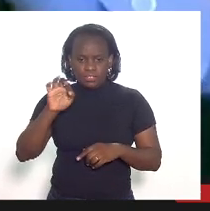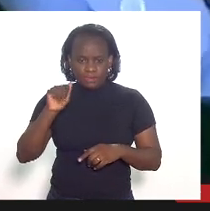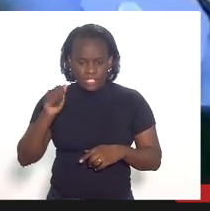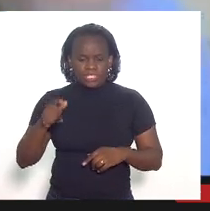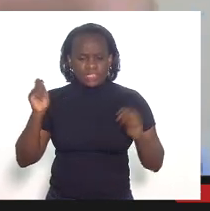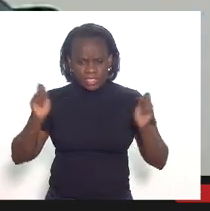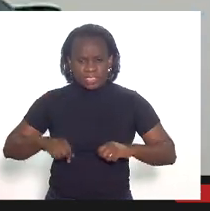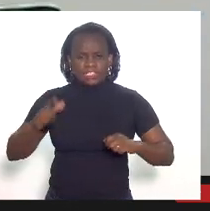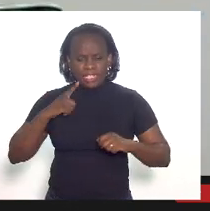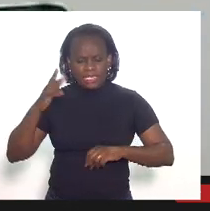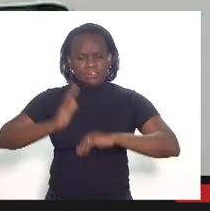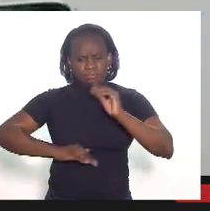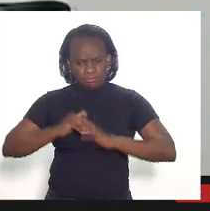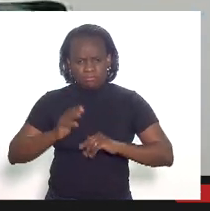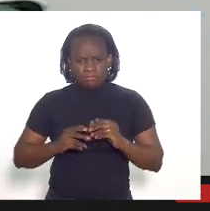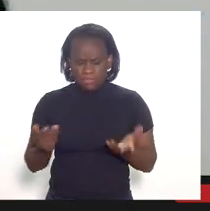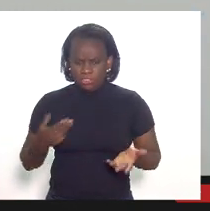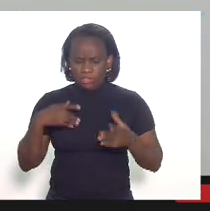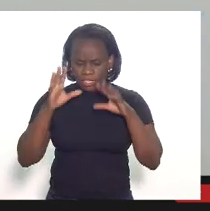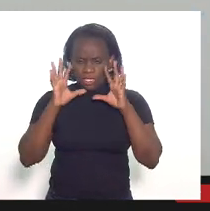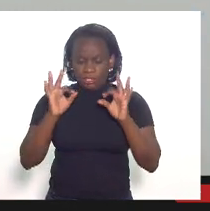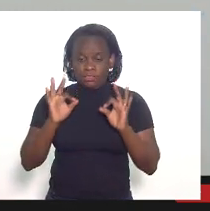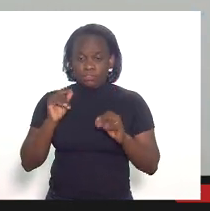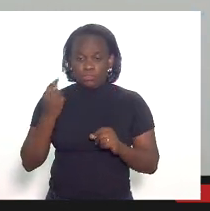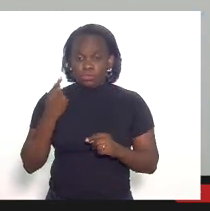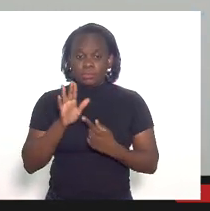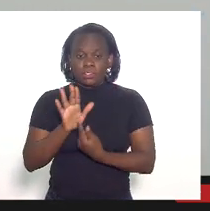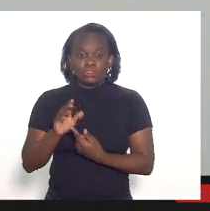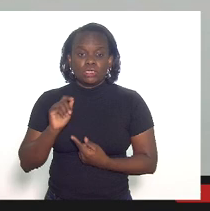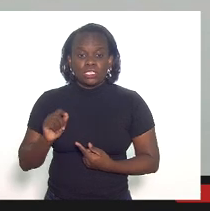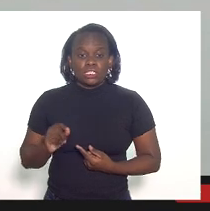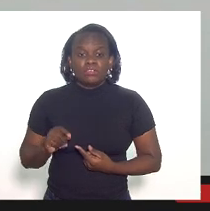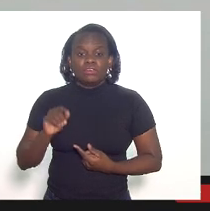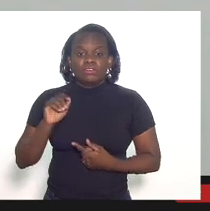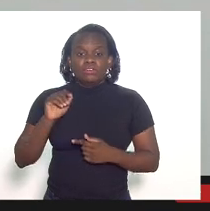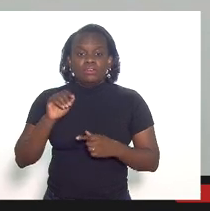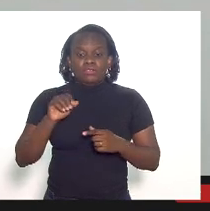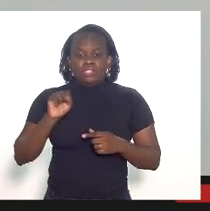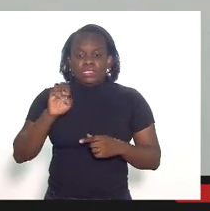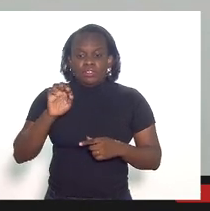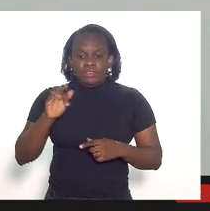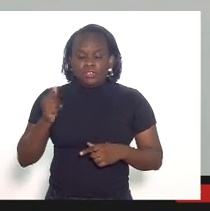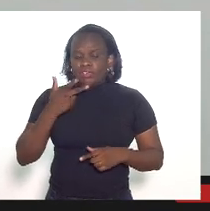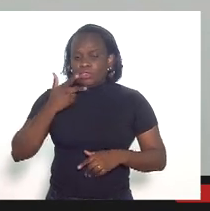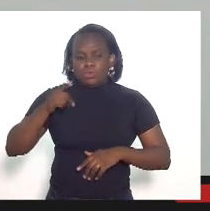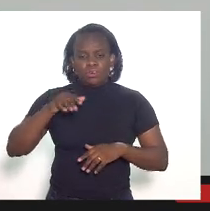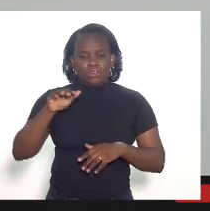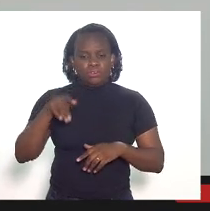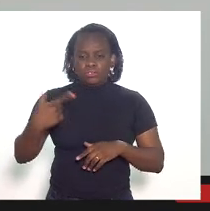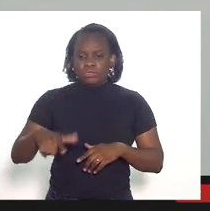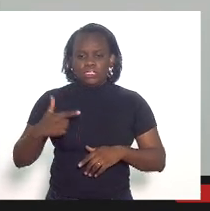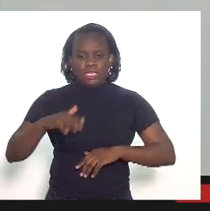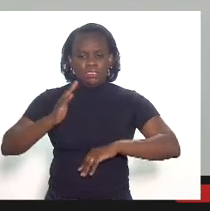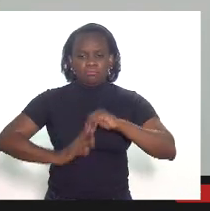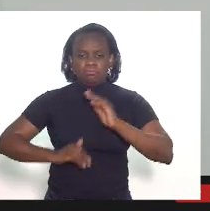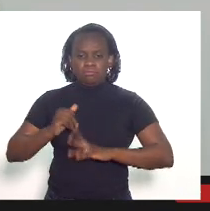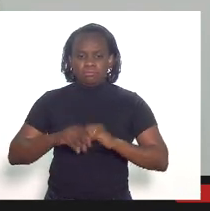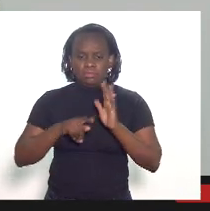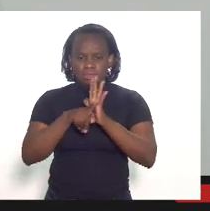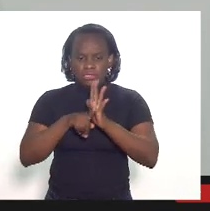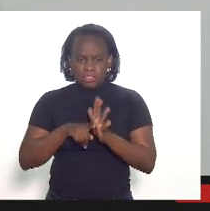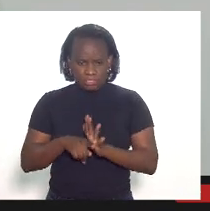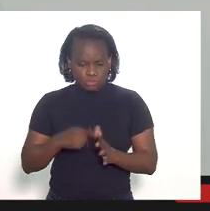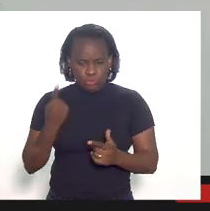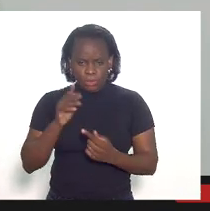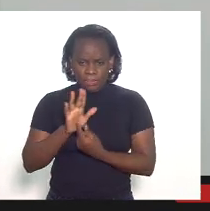numa das apresentações que diz o seguinte a fazenda não tem competência para fiscalizar